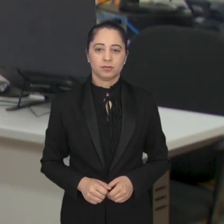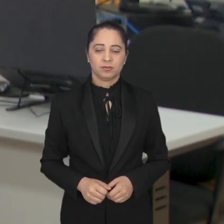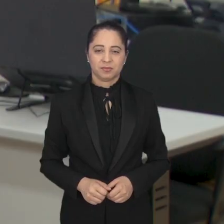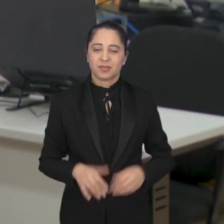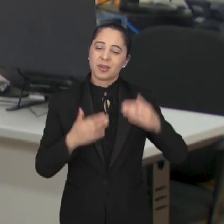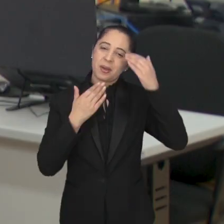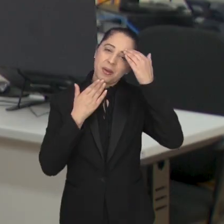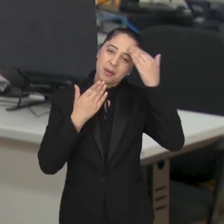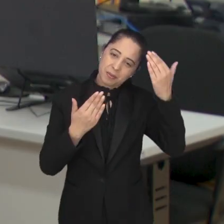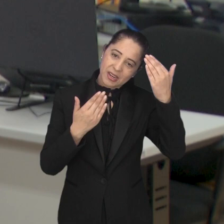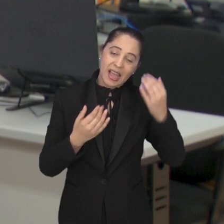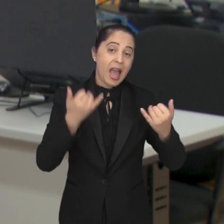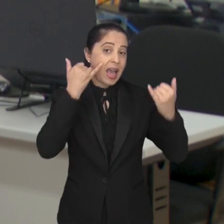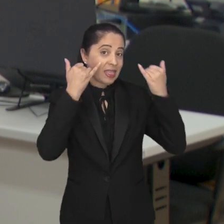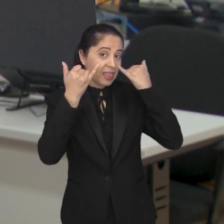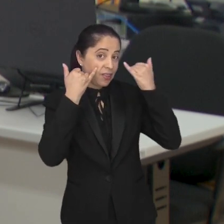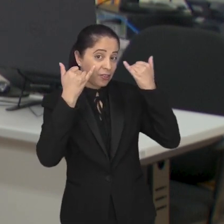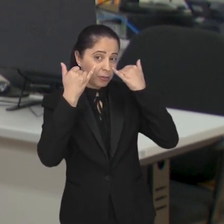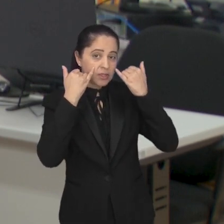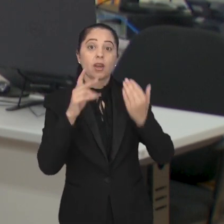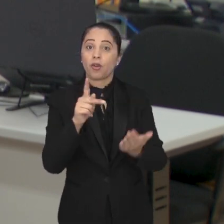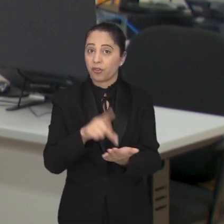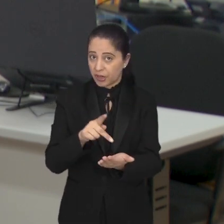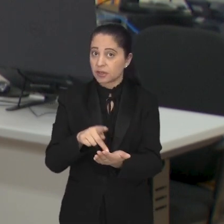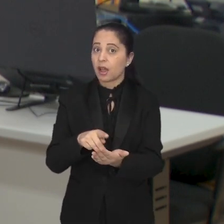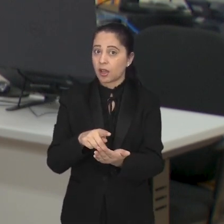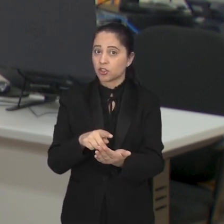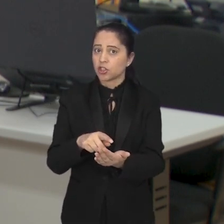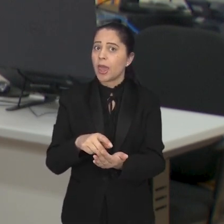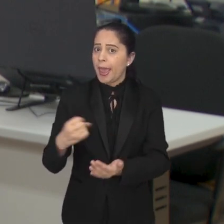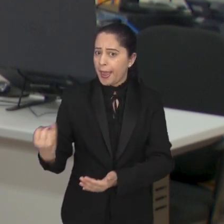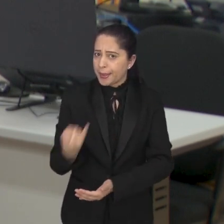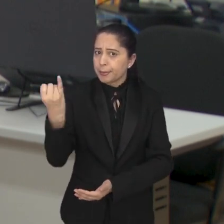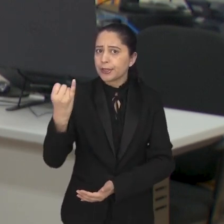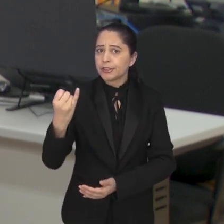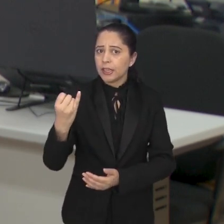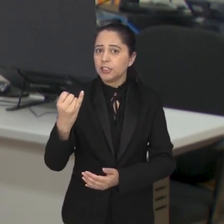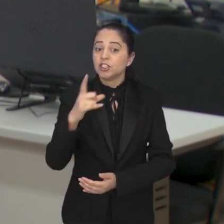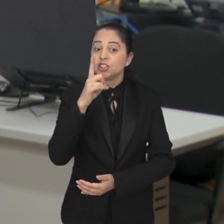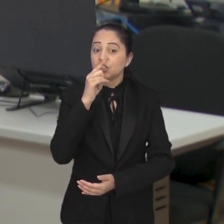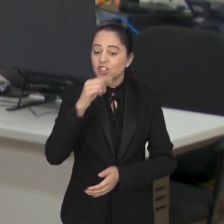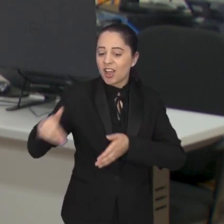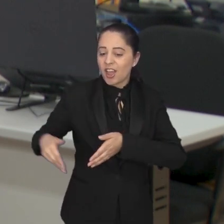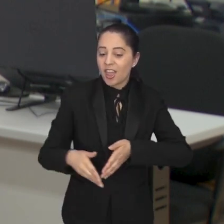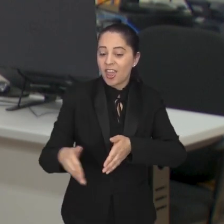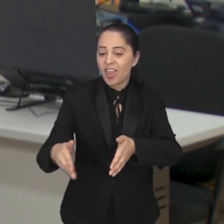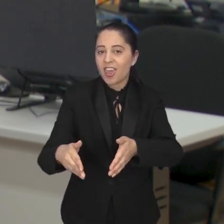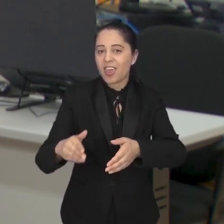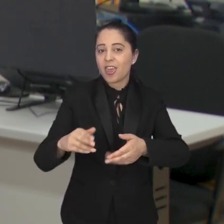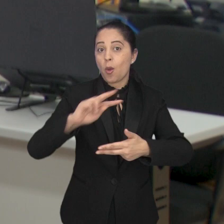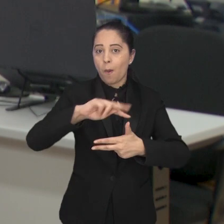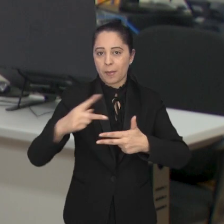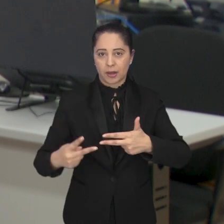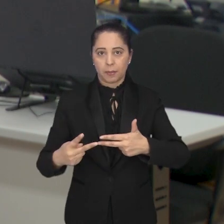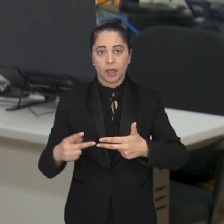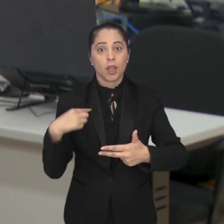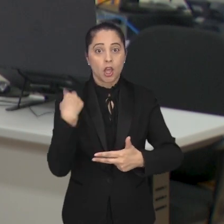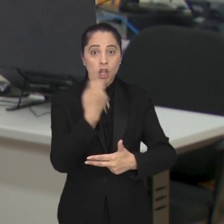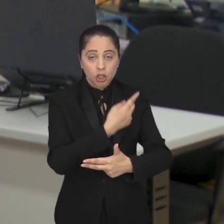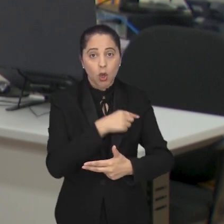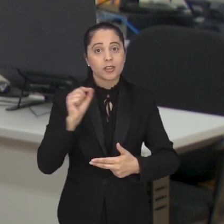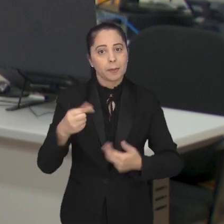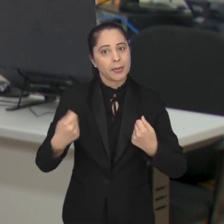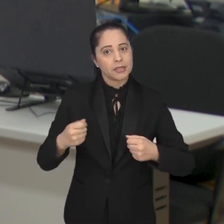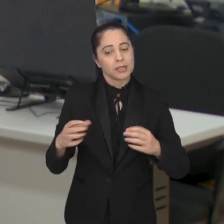Muito obrigado, Samuel, pelas informações. E, realmente, fundamental a bacia do Paraíba do Sul. Então, fica o recado para que todos nós possamos